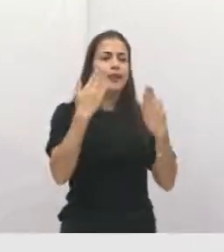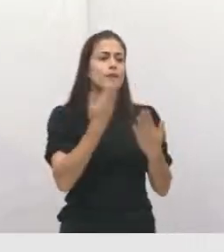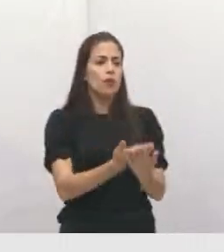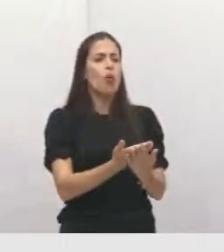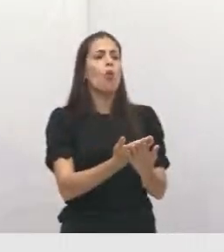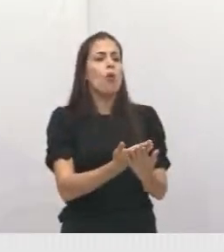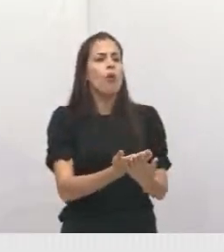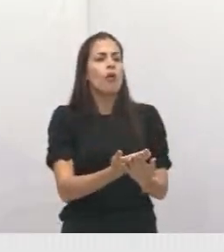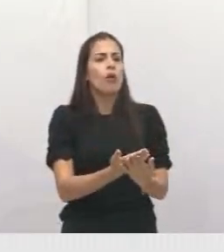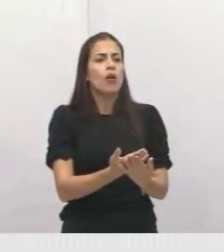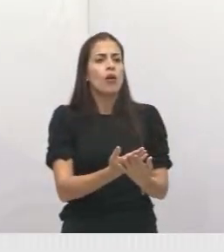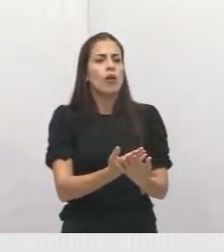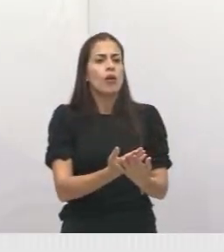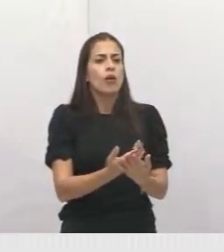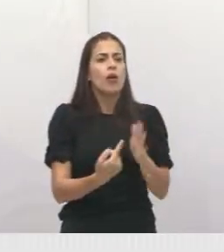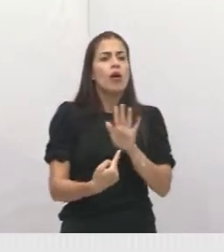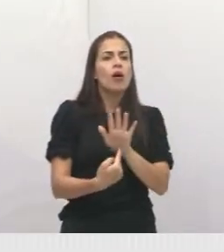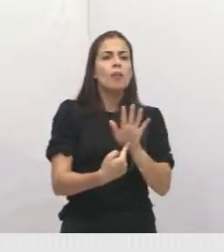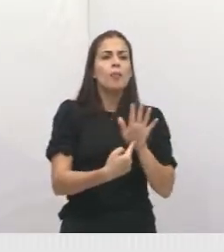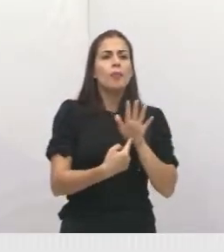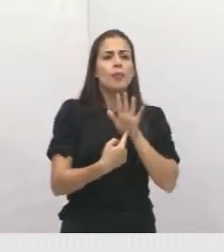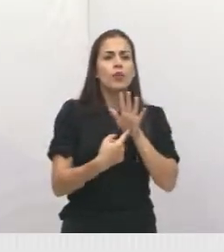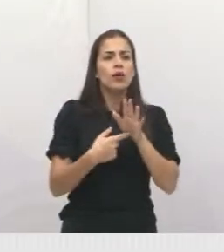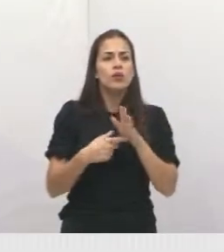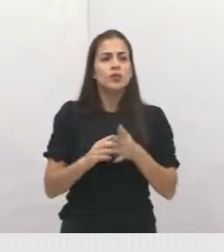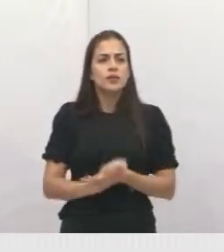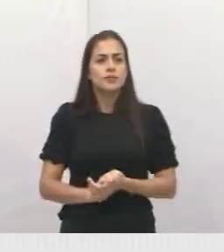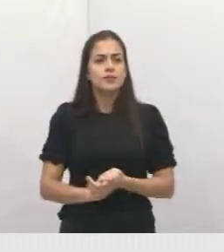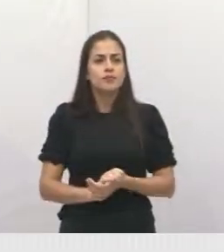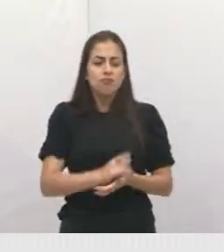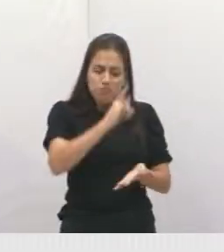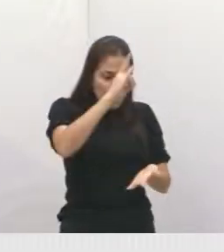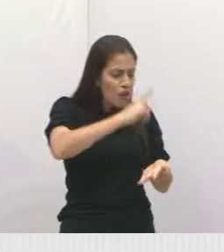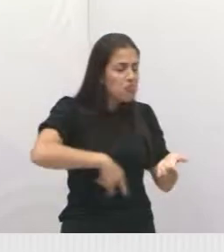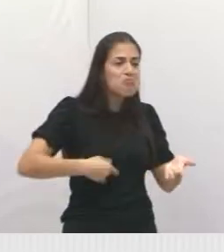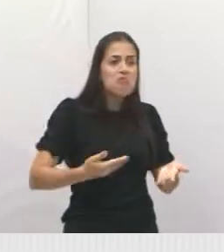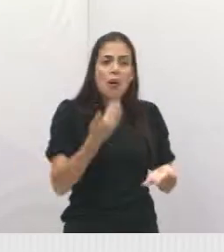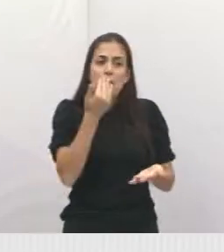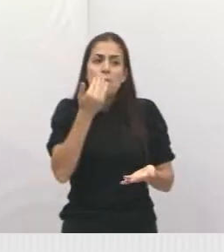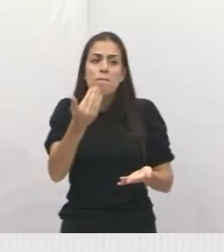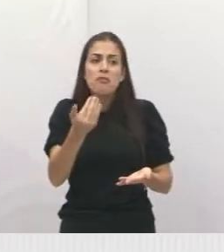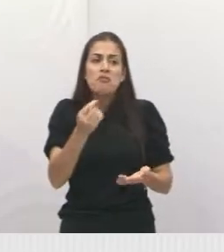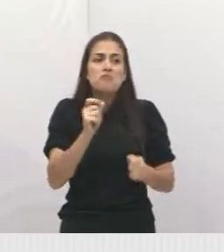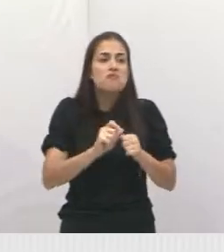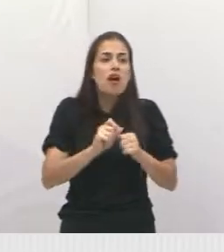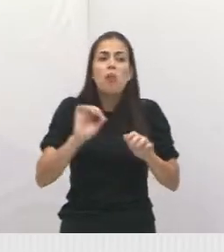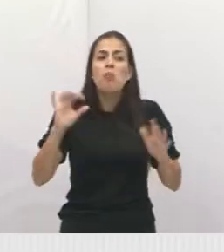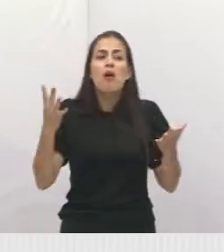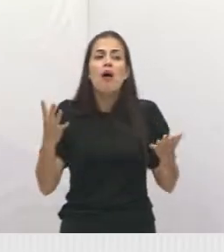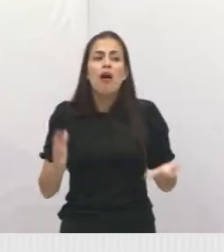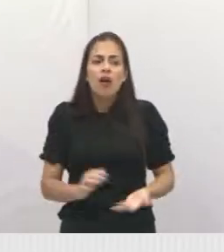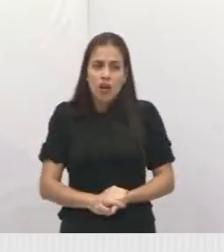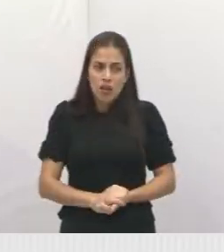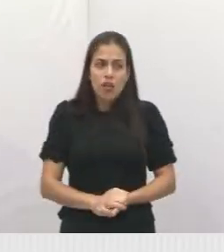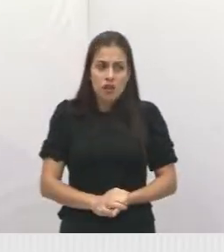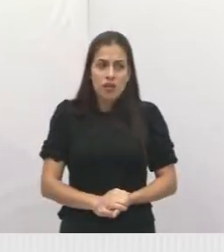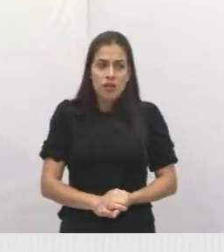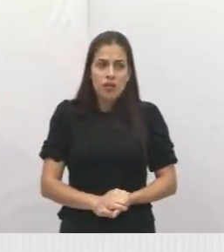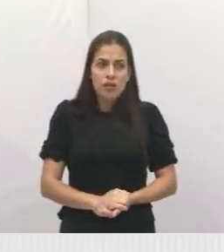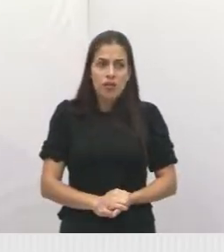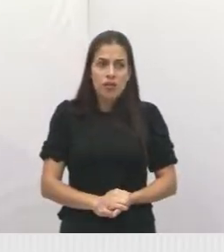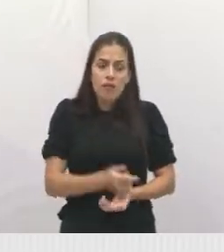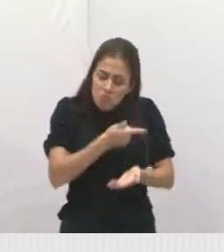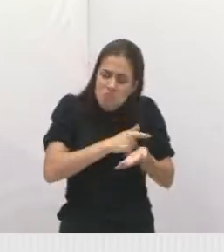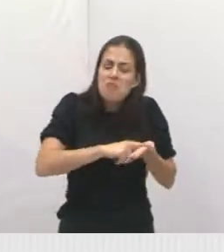Então a gente vai estar mostrando para vocês aí na câmera aqui. plantar documento e pedir providência. Não pode ficar desse jeito. Alguma coisa tem que fazer. Vamos